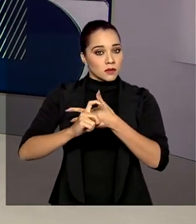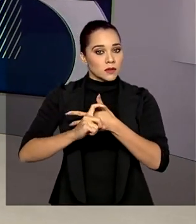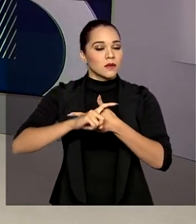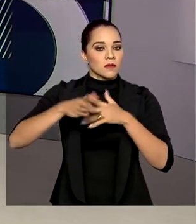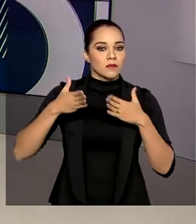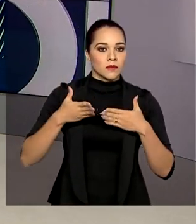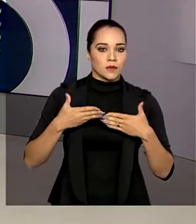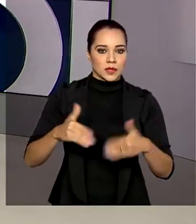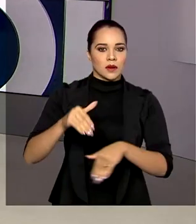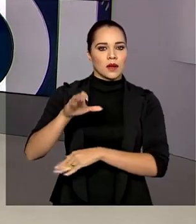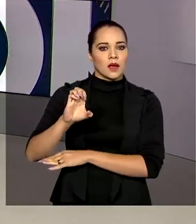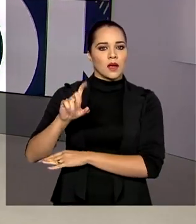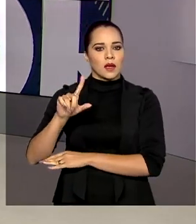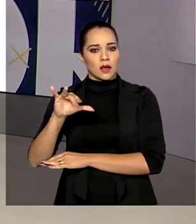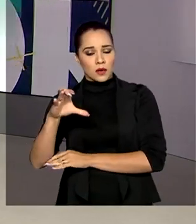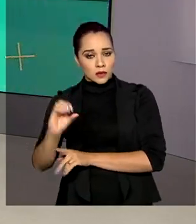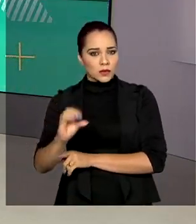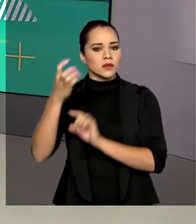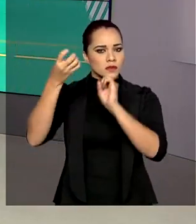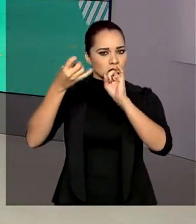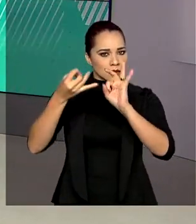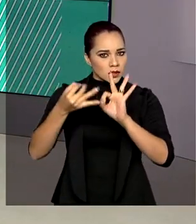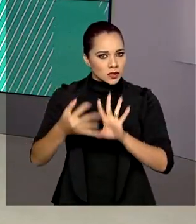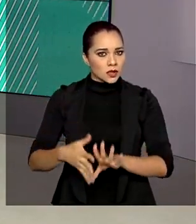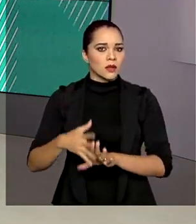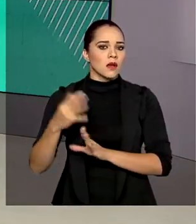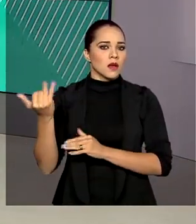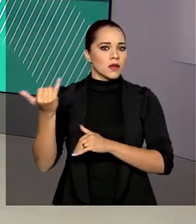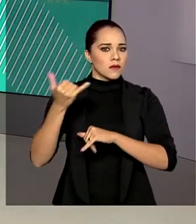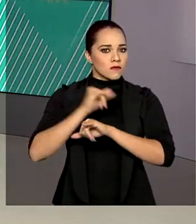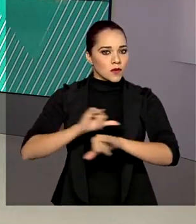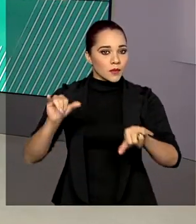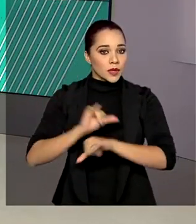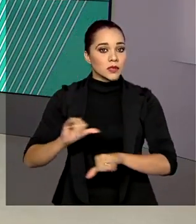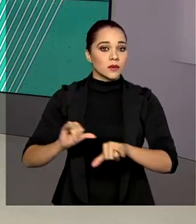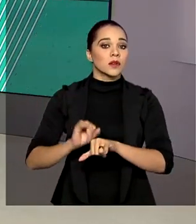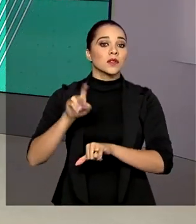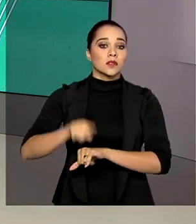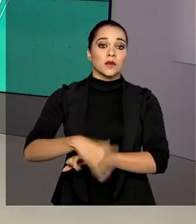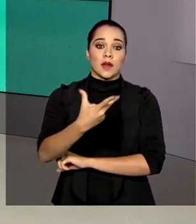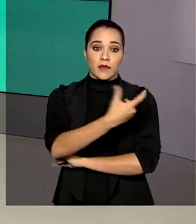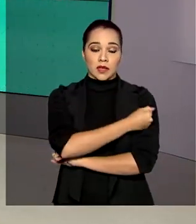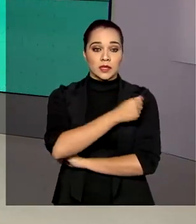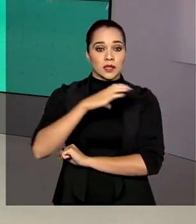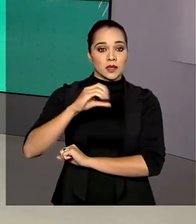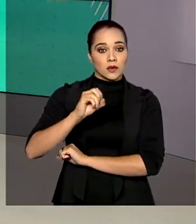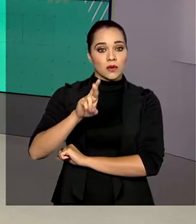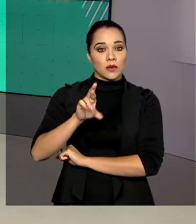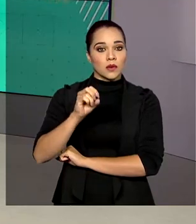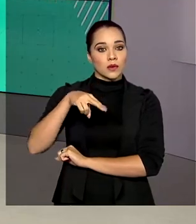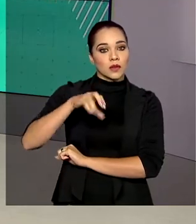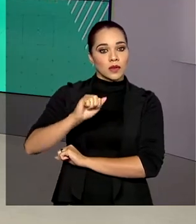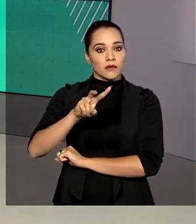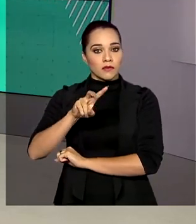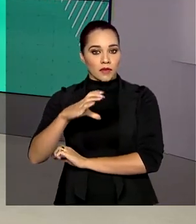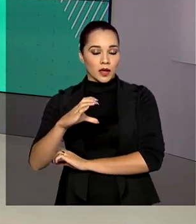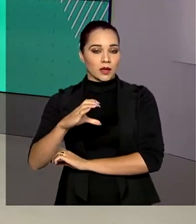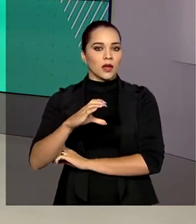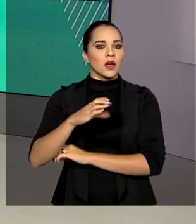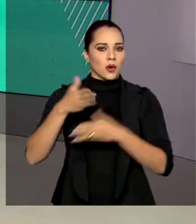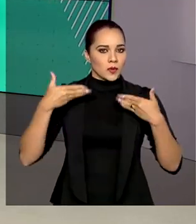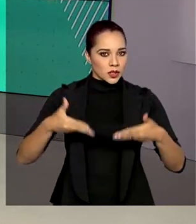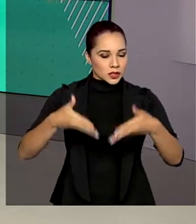Ministério, Elcio Franco, trazendo informações sobre a vacina Coronavac. O Ministério